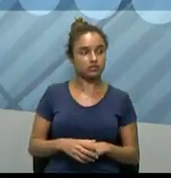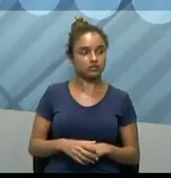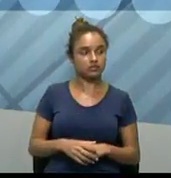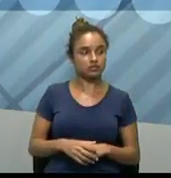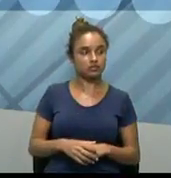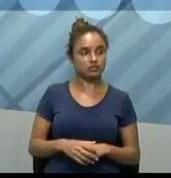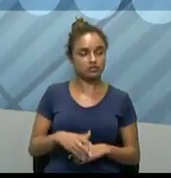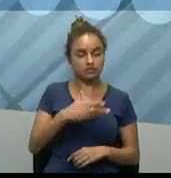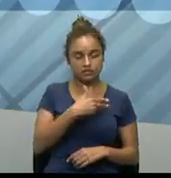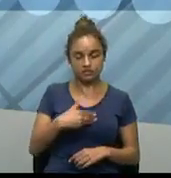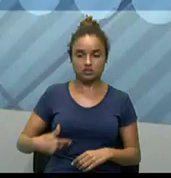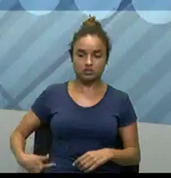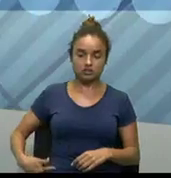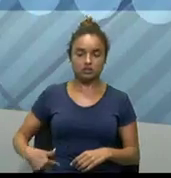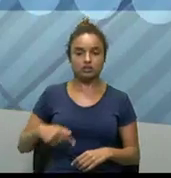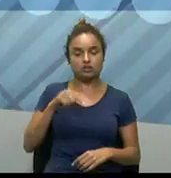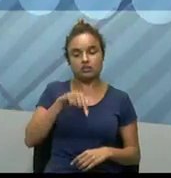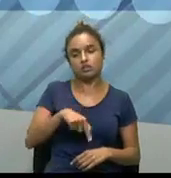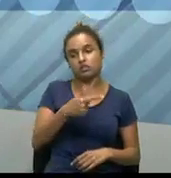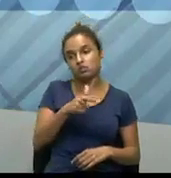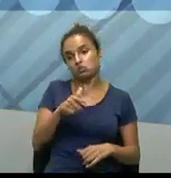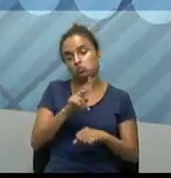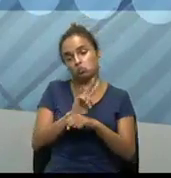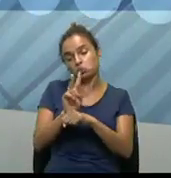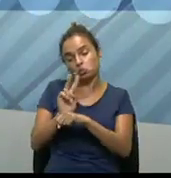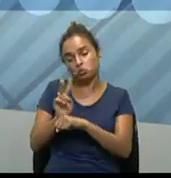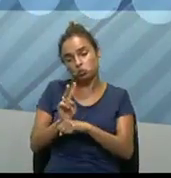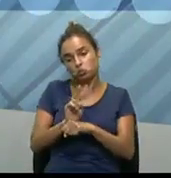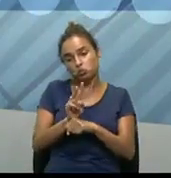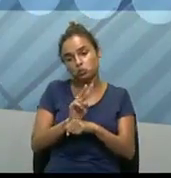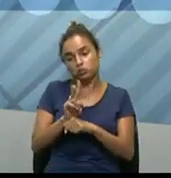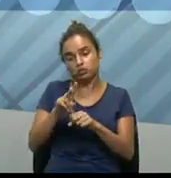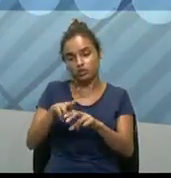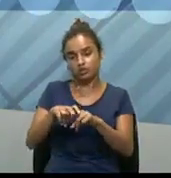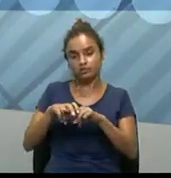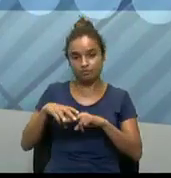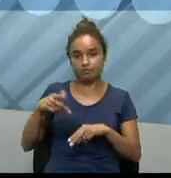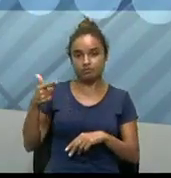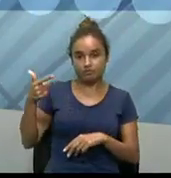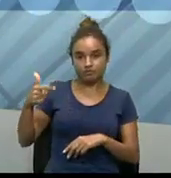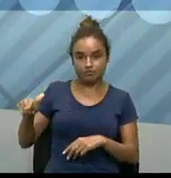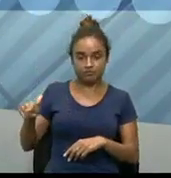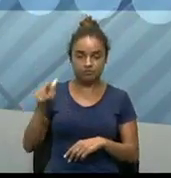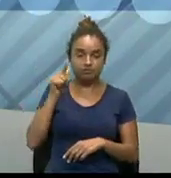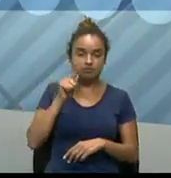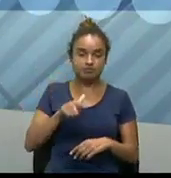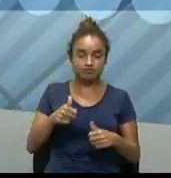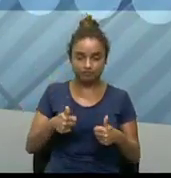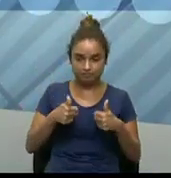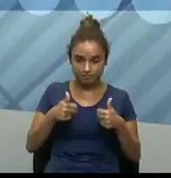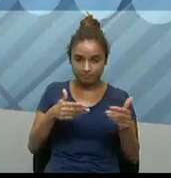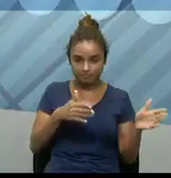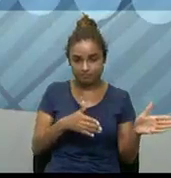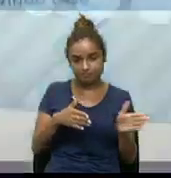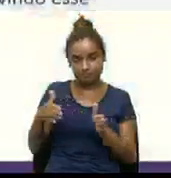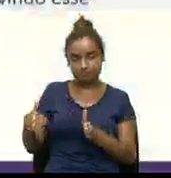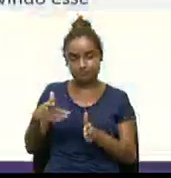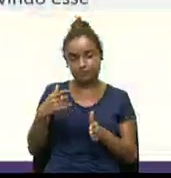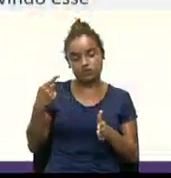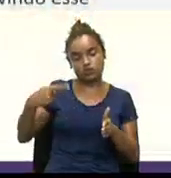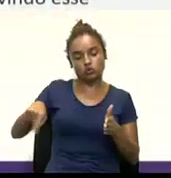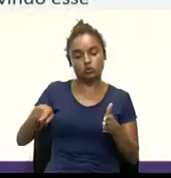governos, né? Então, ela não tem controle, tá aí uma outra vantagem. E a última